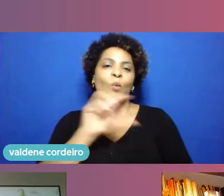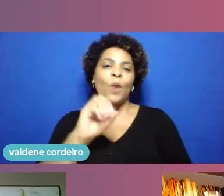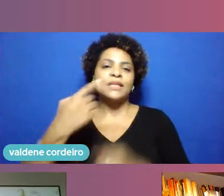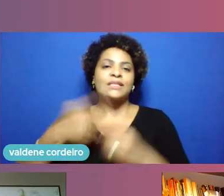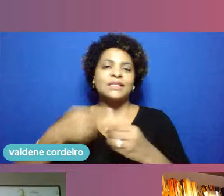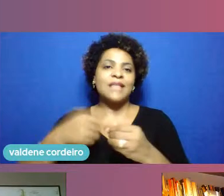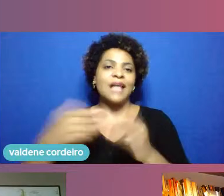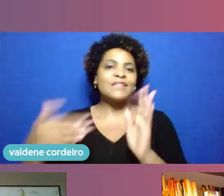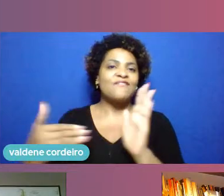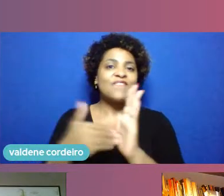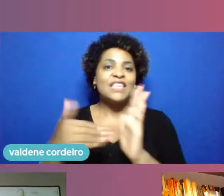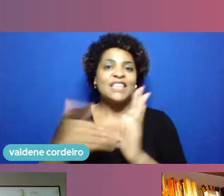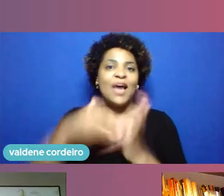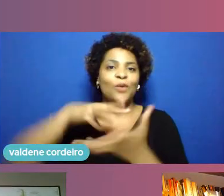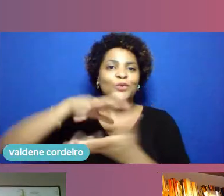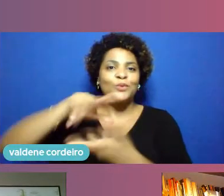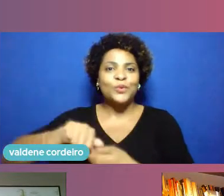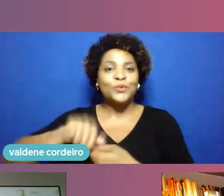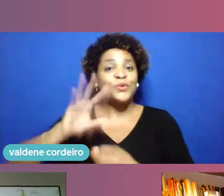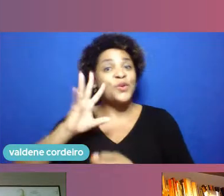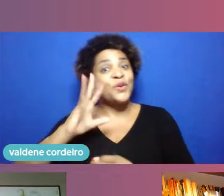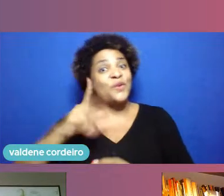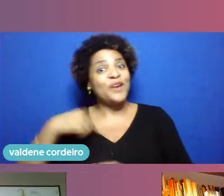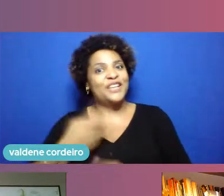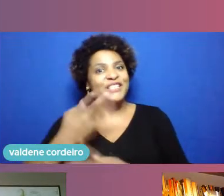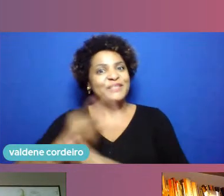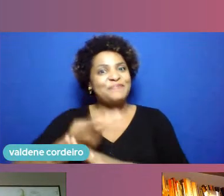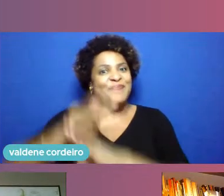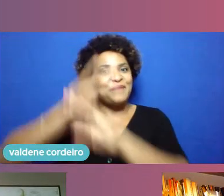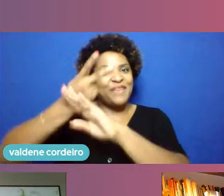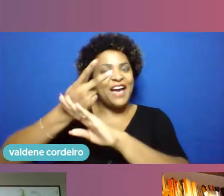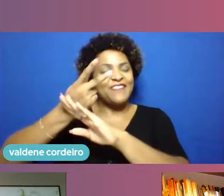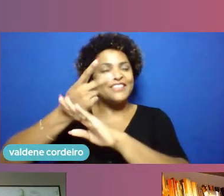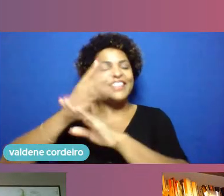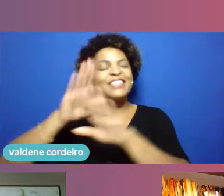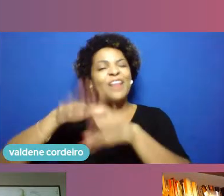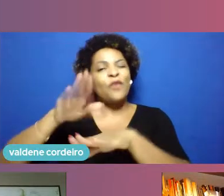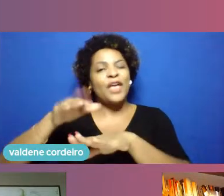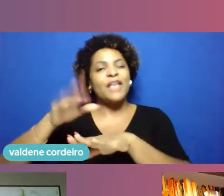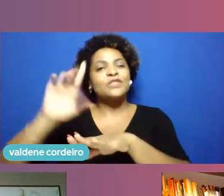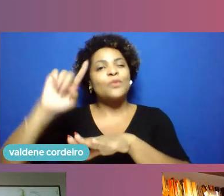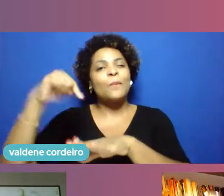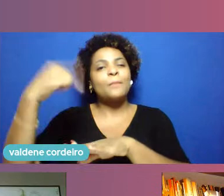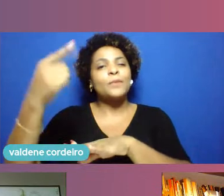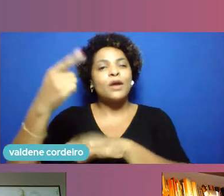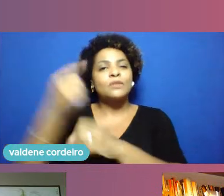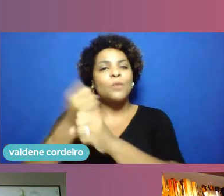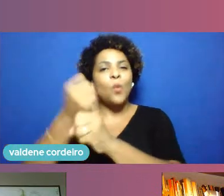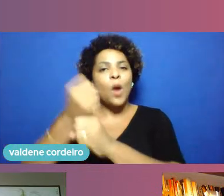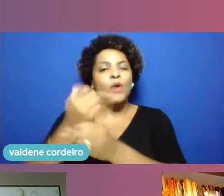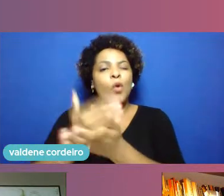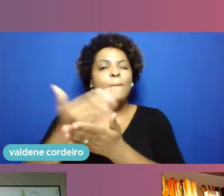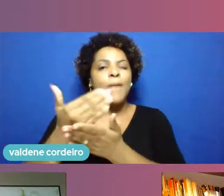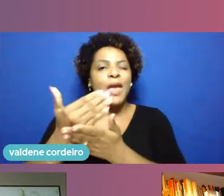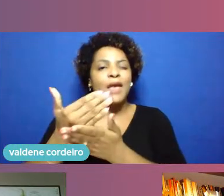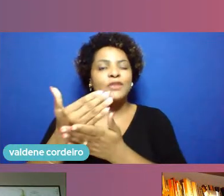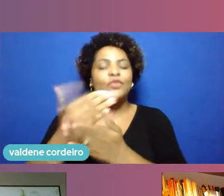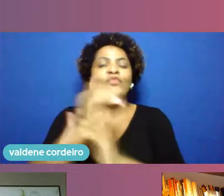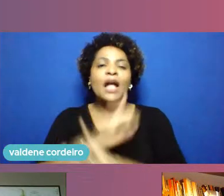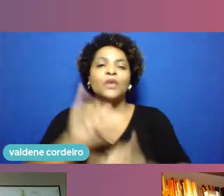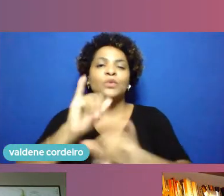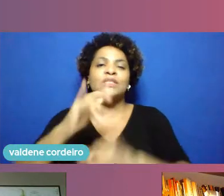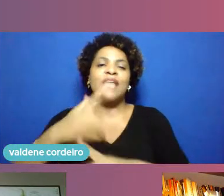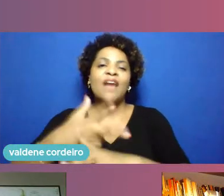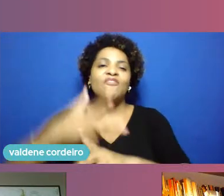entre as premiadas a gente deve saber o anúncio no começo do ano que vem pois é Rafael estou super animada inclusive bom colocar que a gente